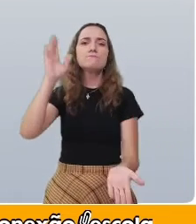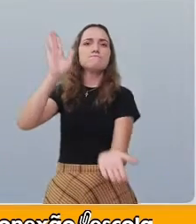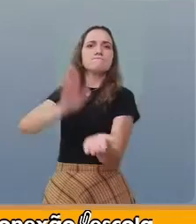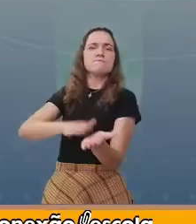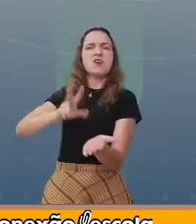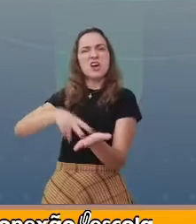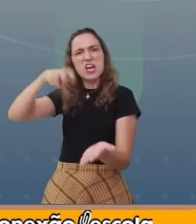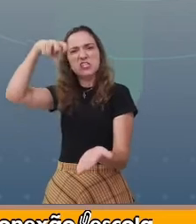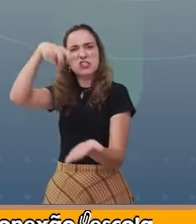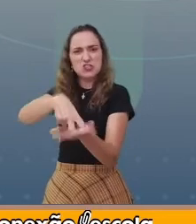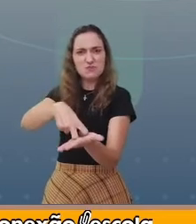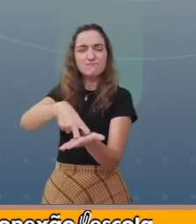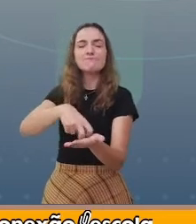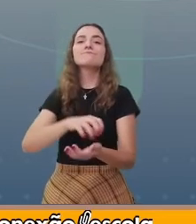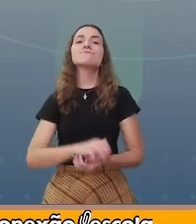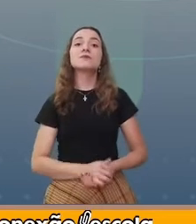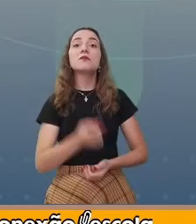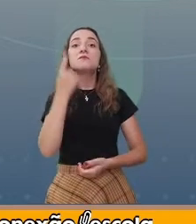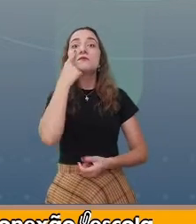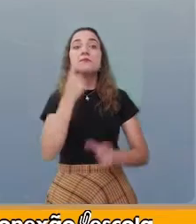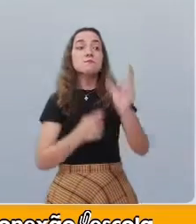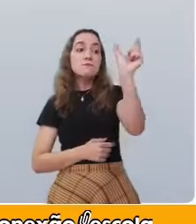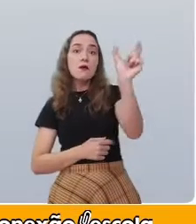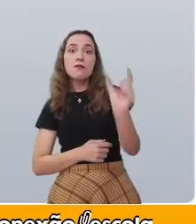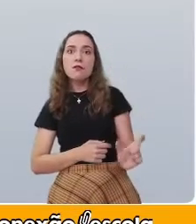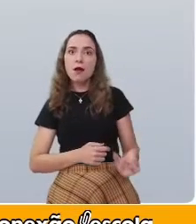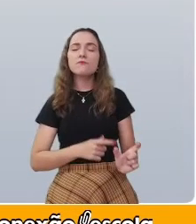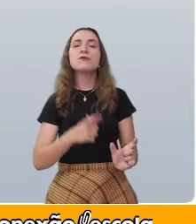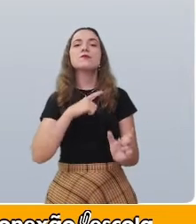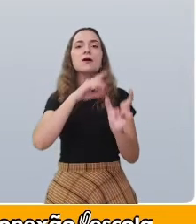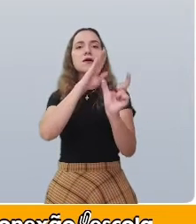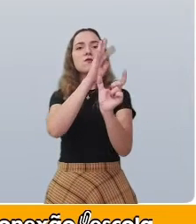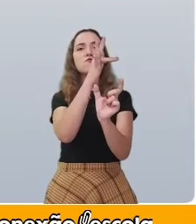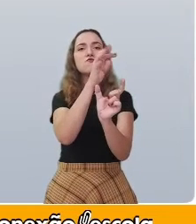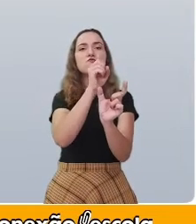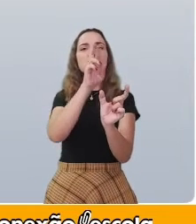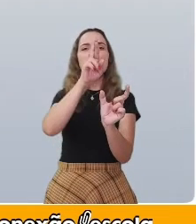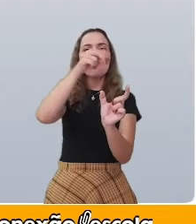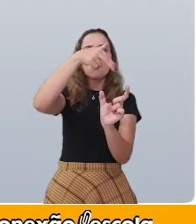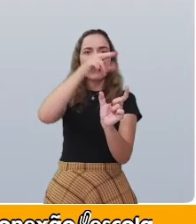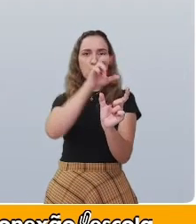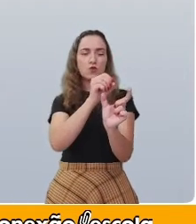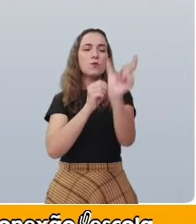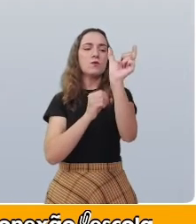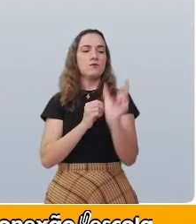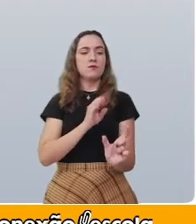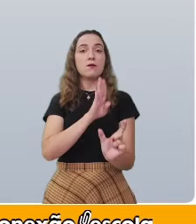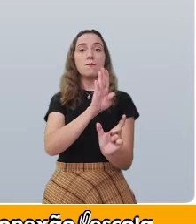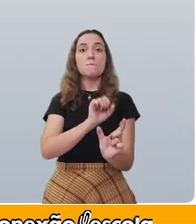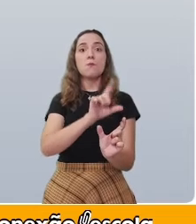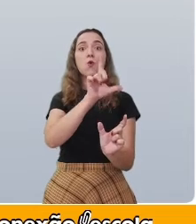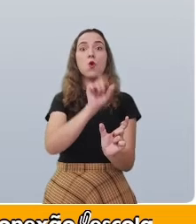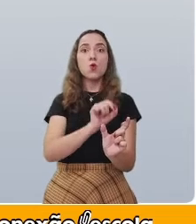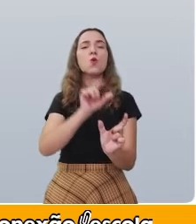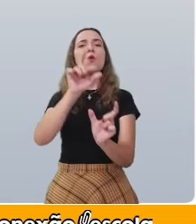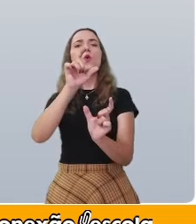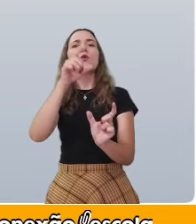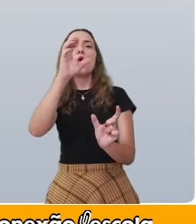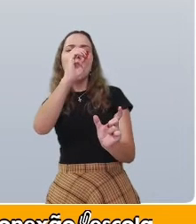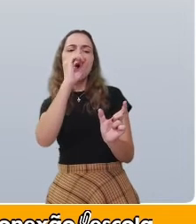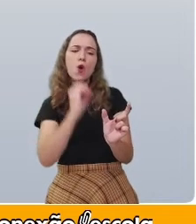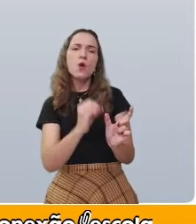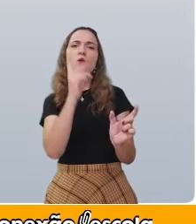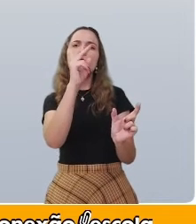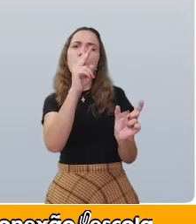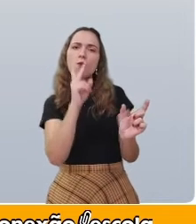Observe as palavras em destaque. Forno. Bolo. Aqui nós temos rima.